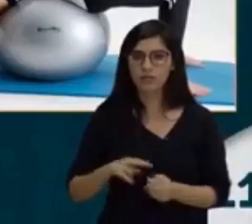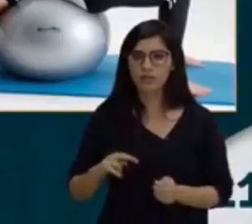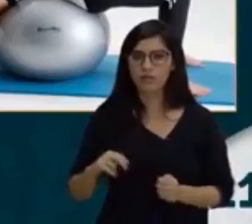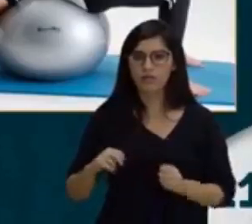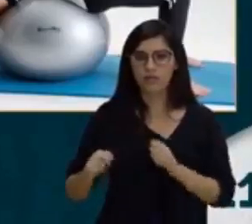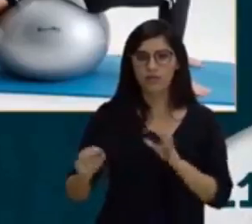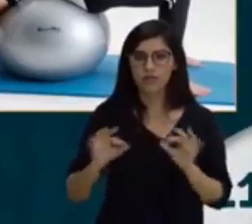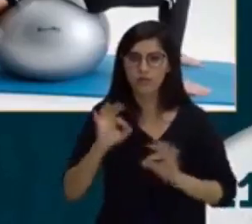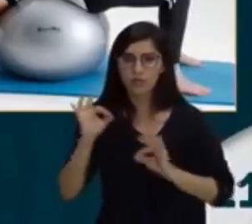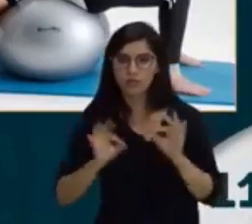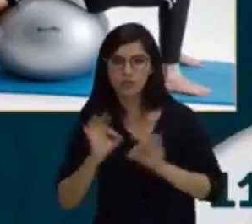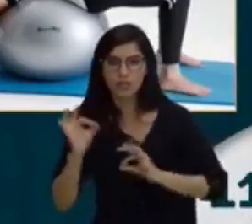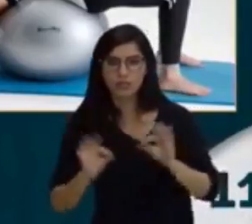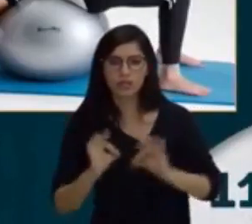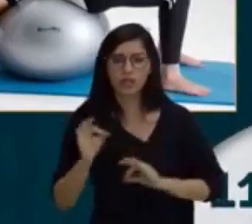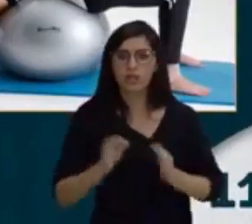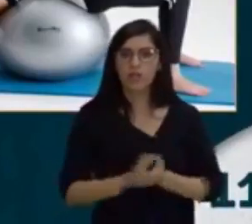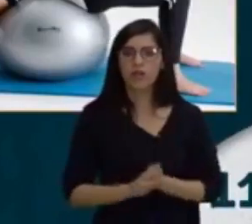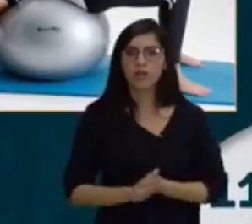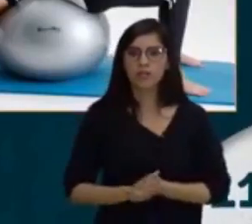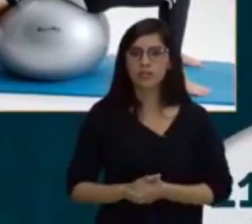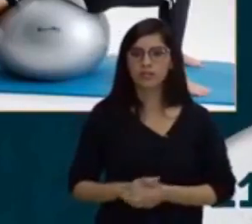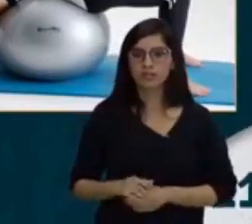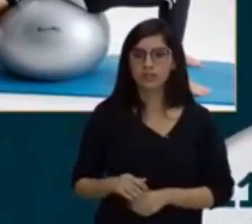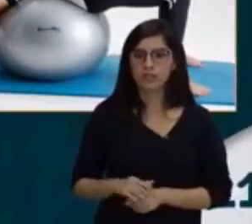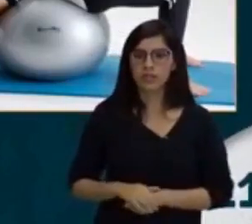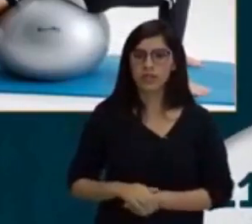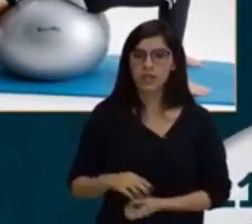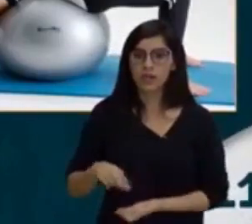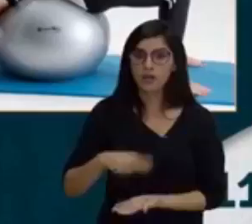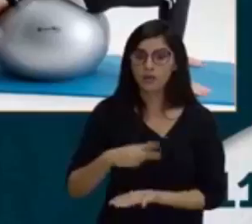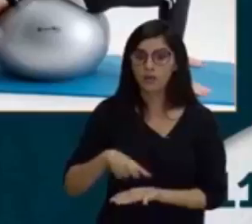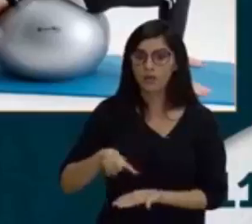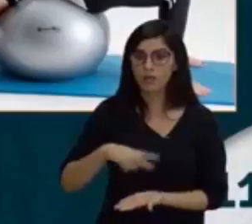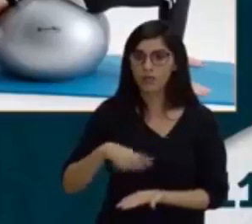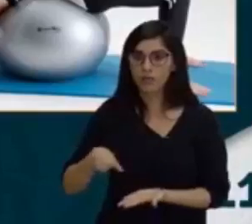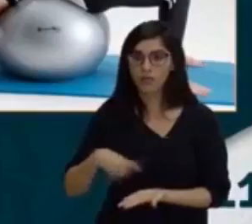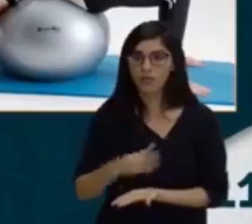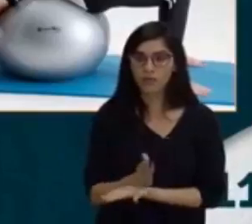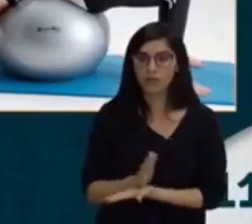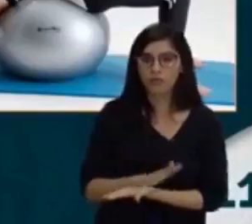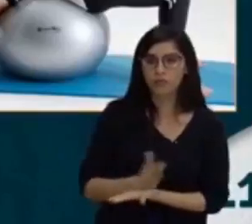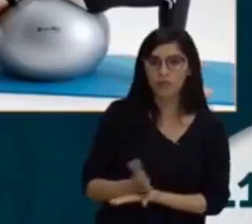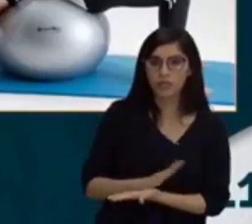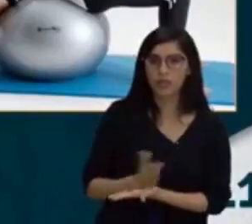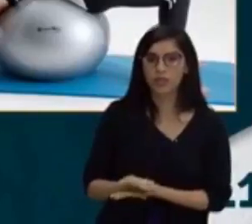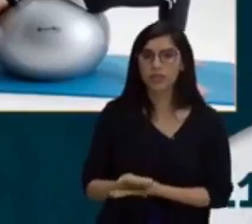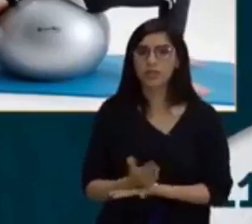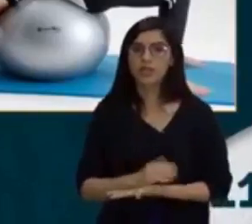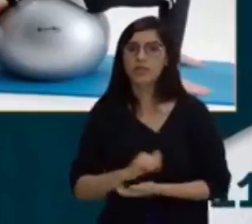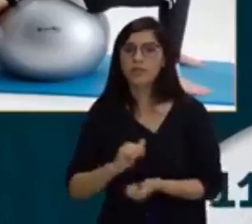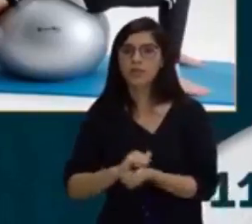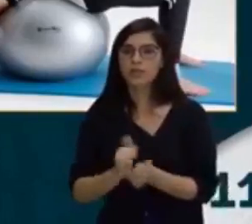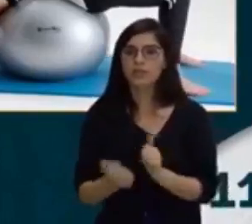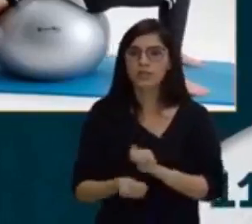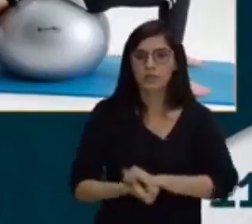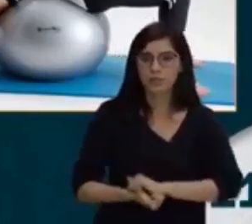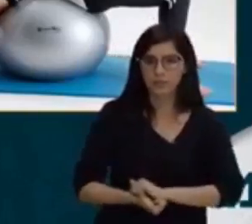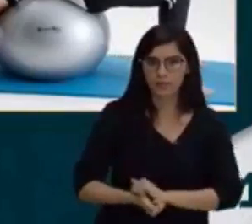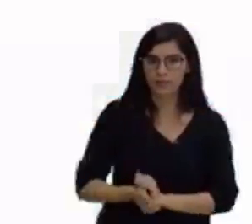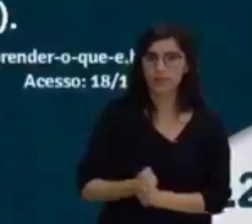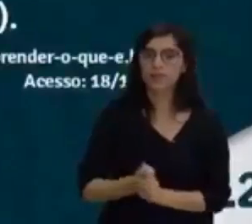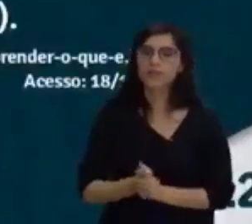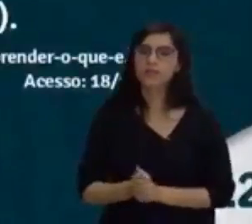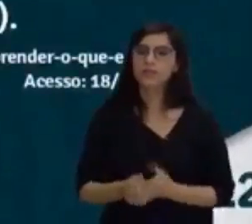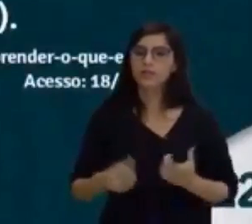que são? Ritmo, equilíbrio, coordenação de multimembros, adaptação a espaço e tempo. Você